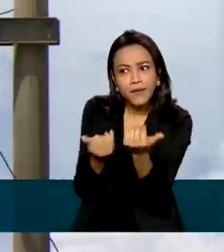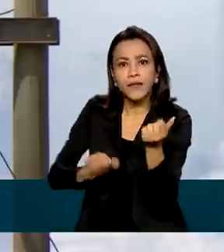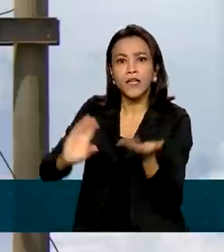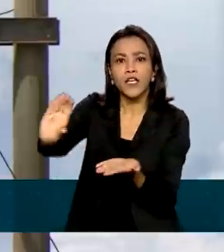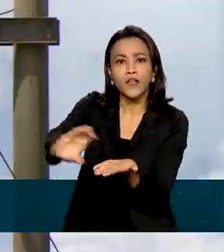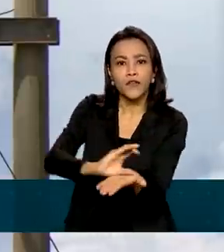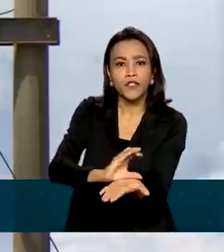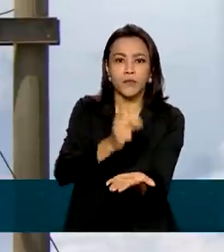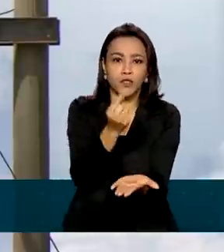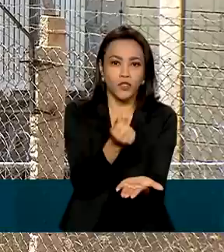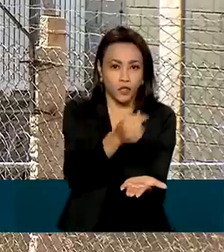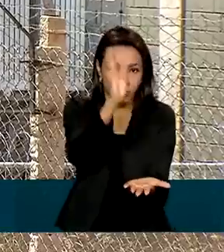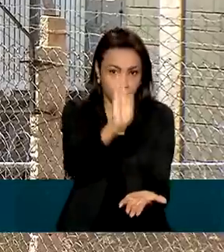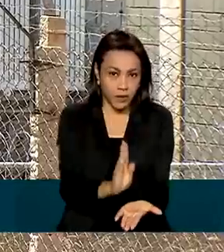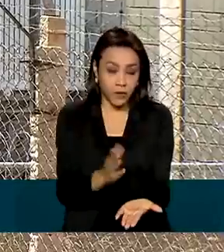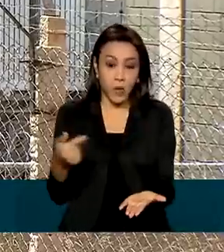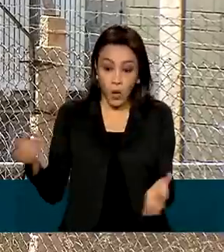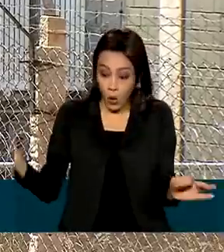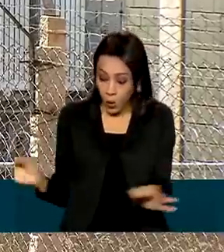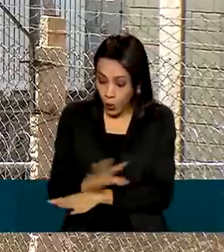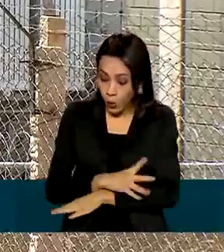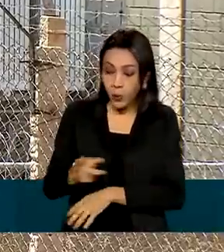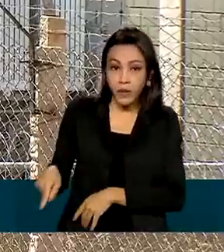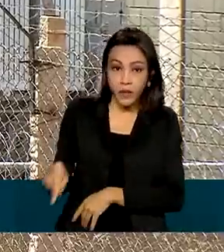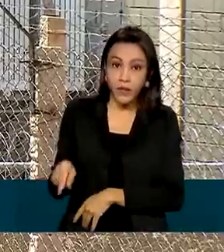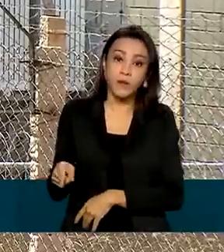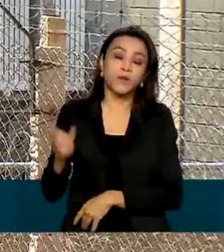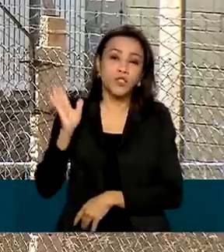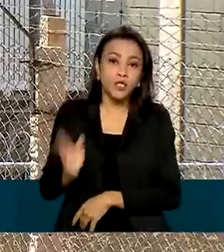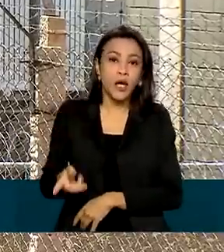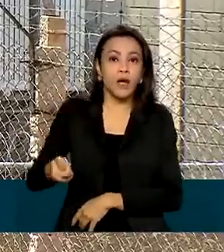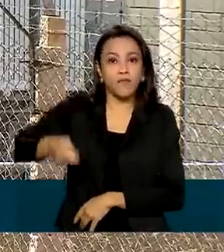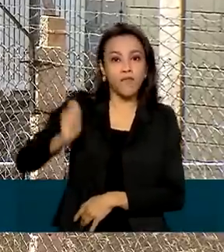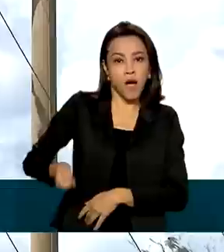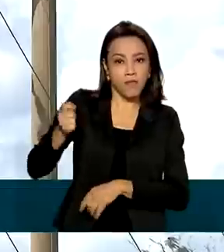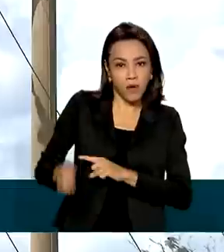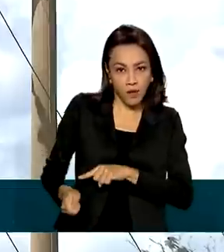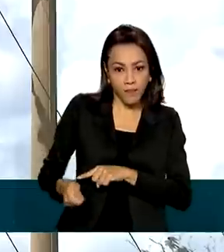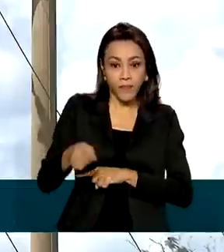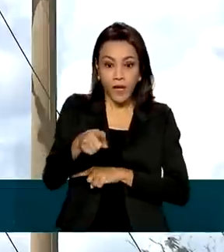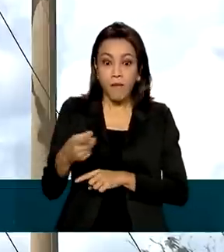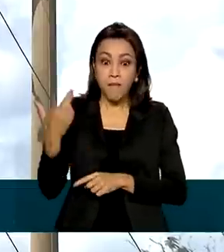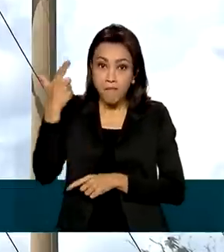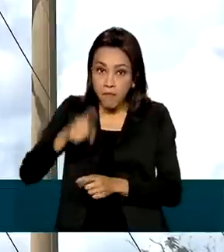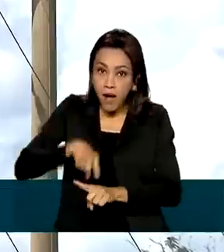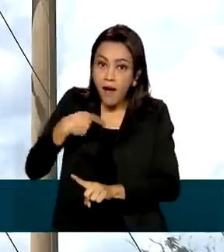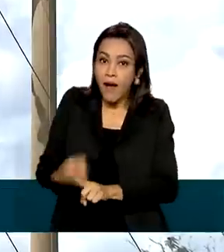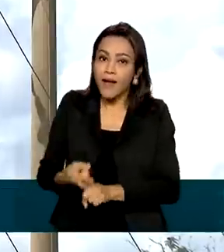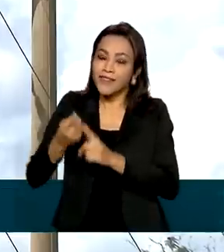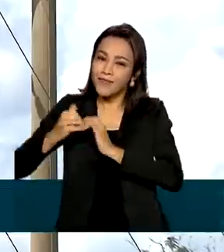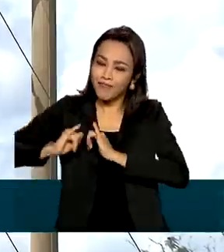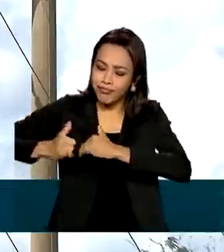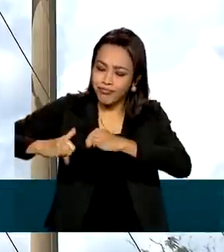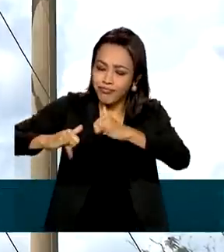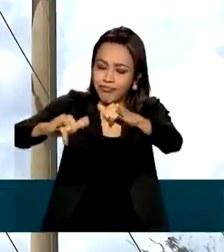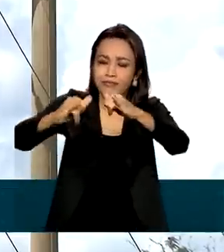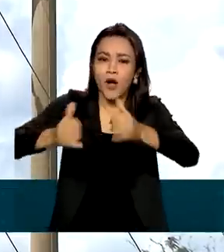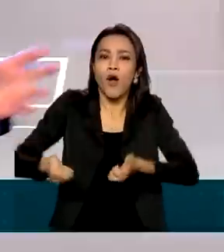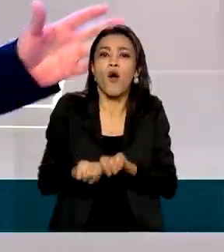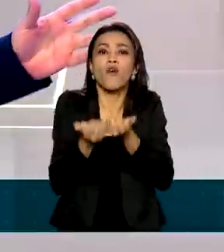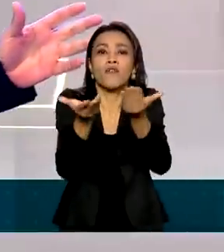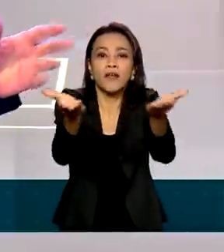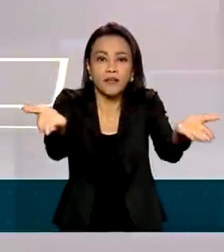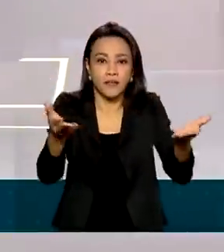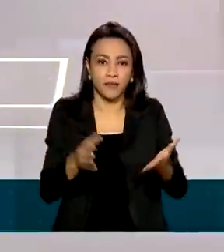Concluída a privatização, a expectativa é de mais investimentos no setor elétrico, aumentando a oferta de energia no país.